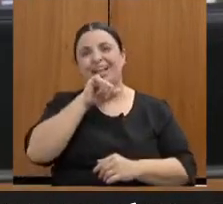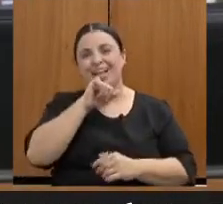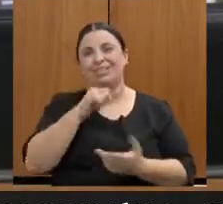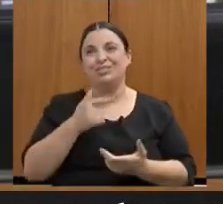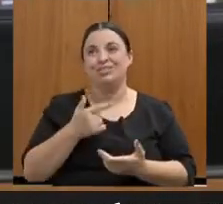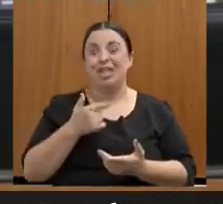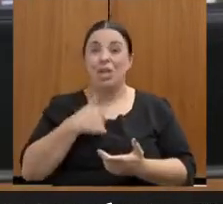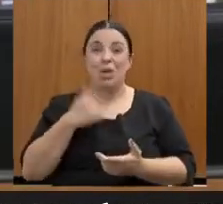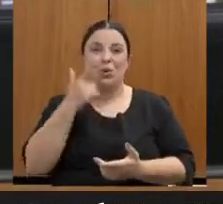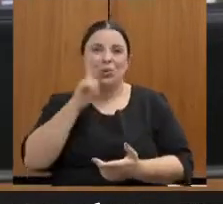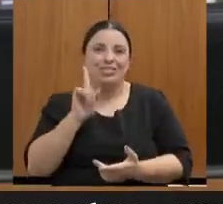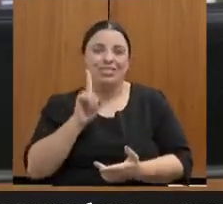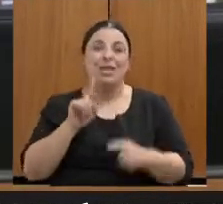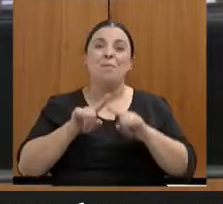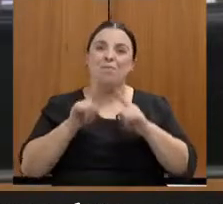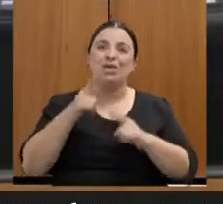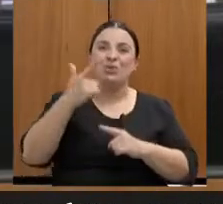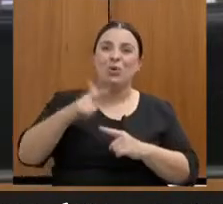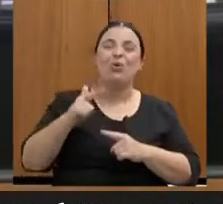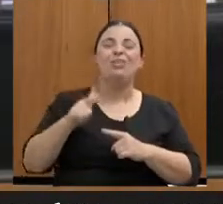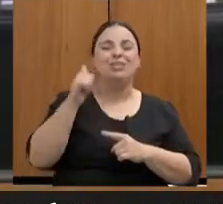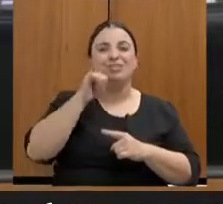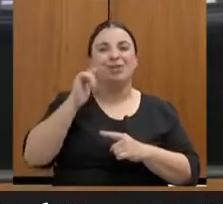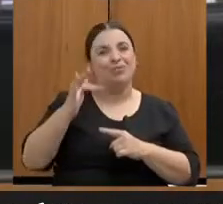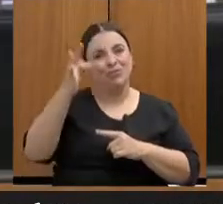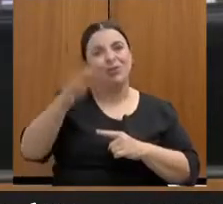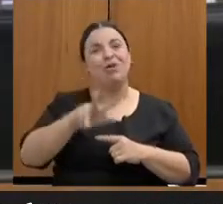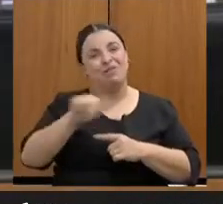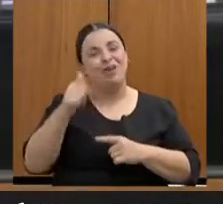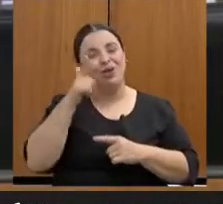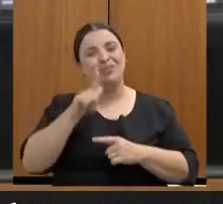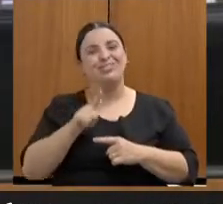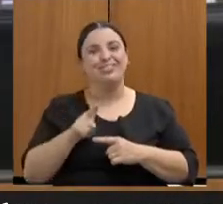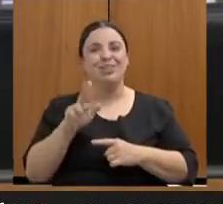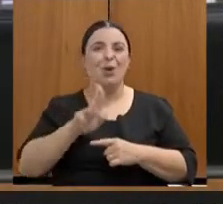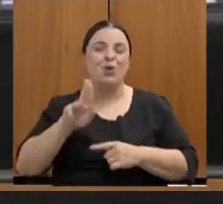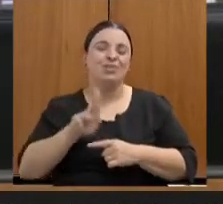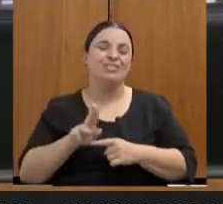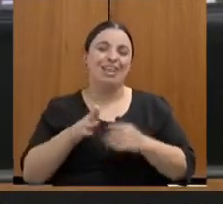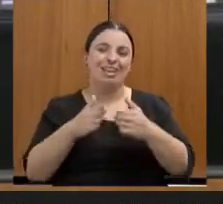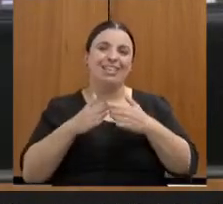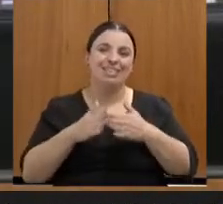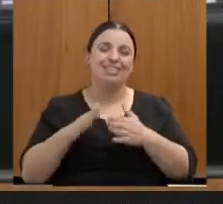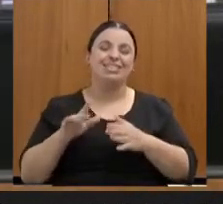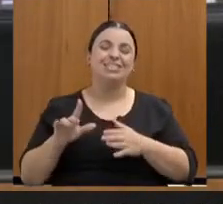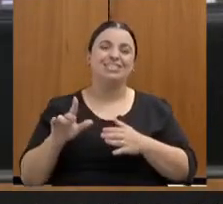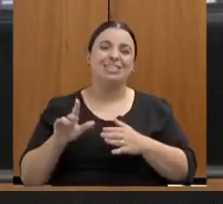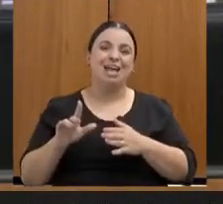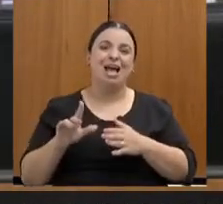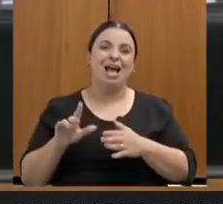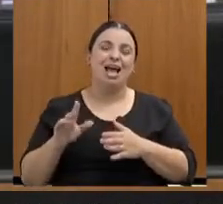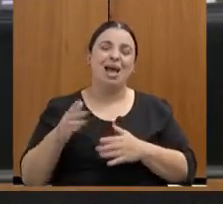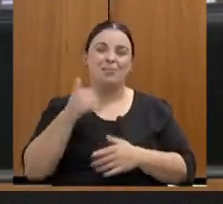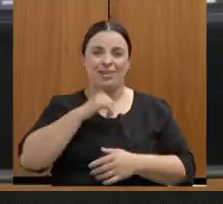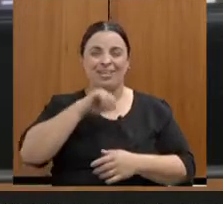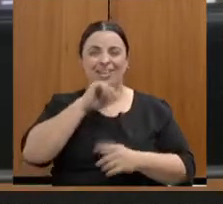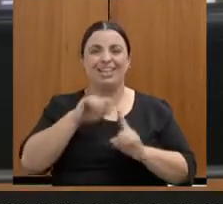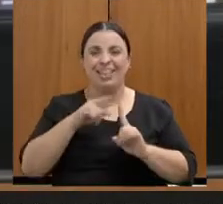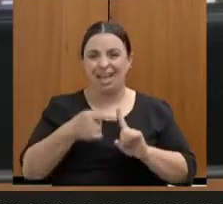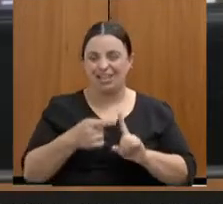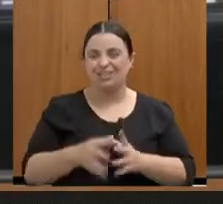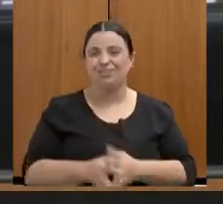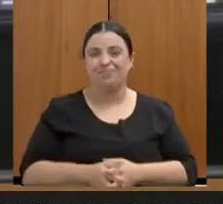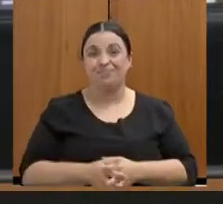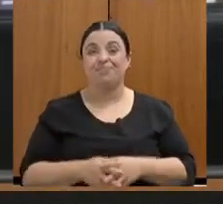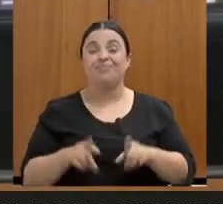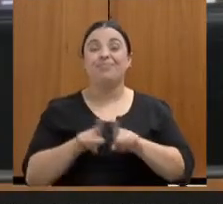sobre a nossa gestão aqui na Comissão em Defesa dos Direitos da Mulher, a bancada feminina, que é um espaço importante para dar voz a